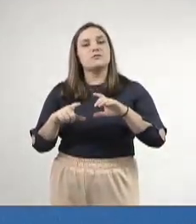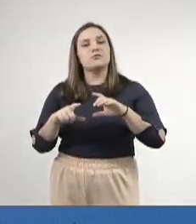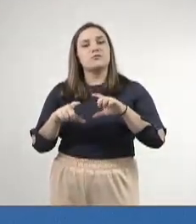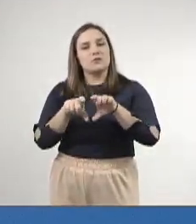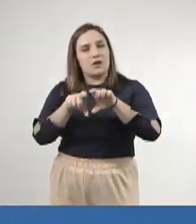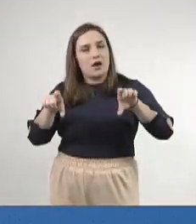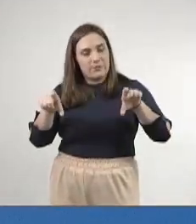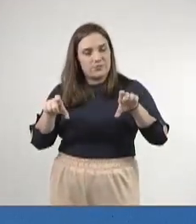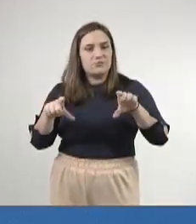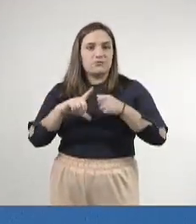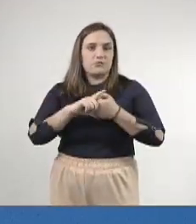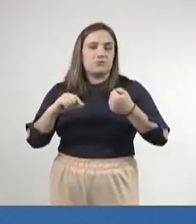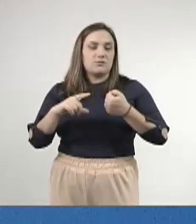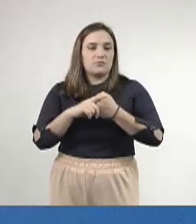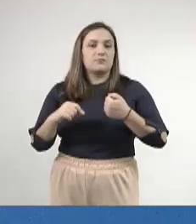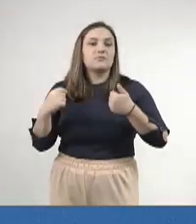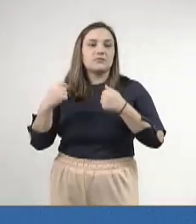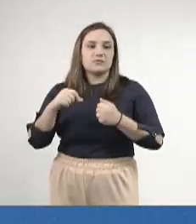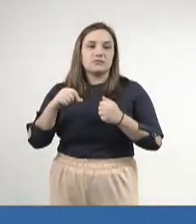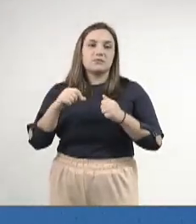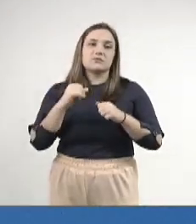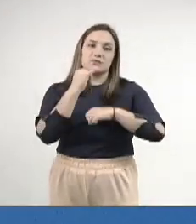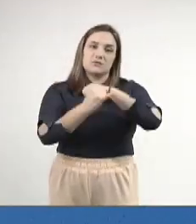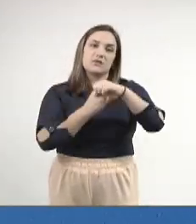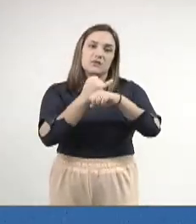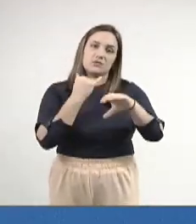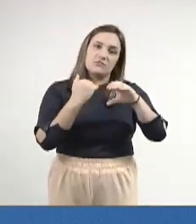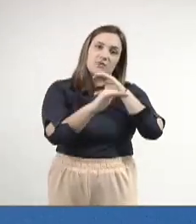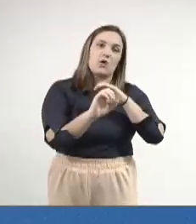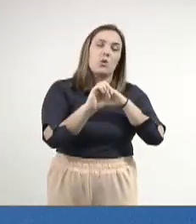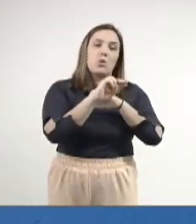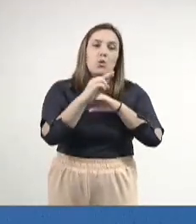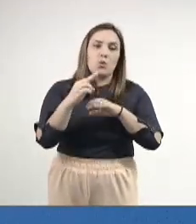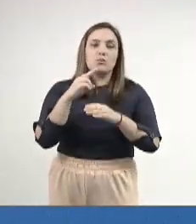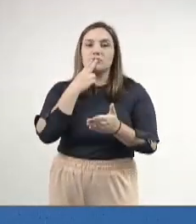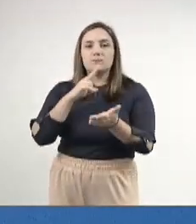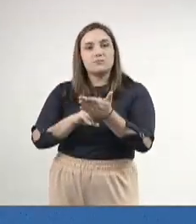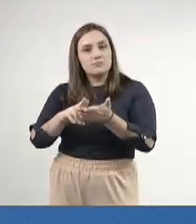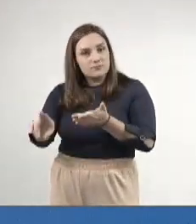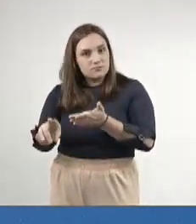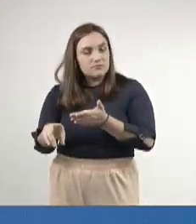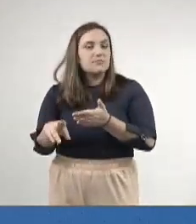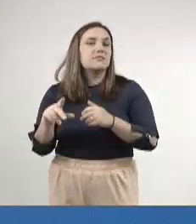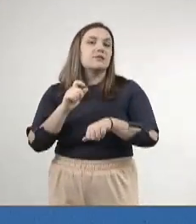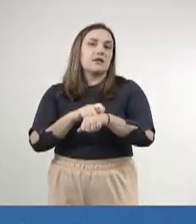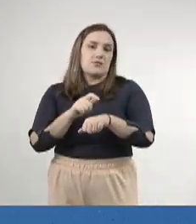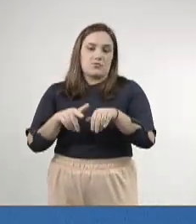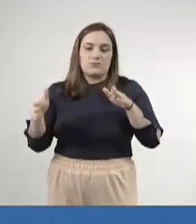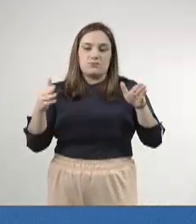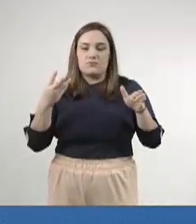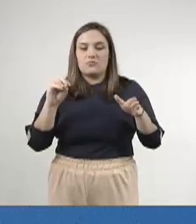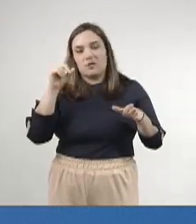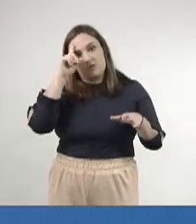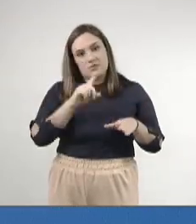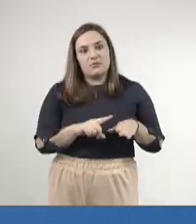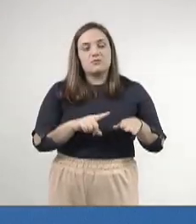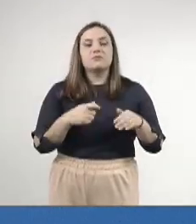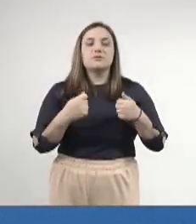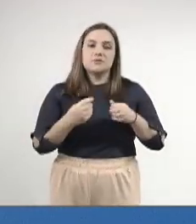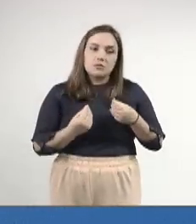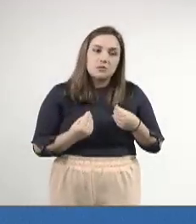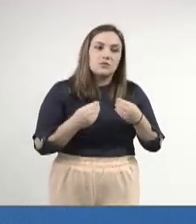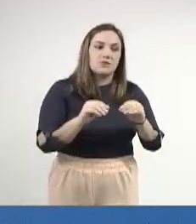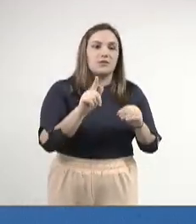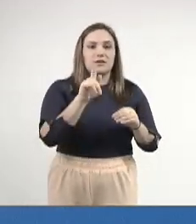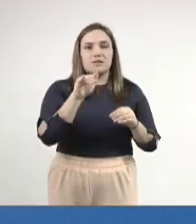por meio eletrônico ou impresso no prazo máximo de 30 dias, devendo também ser indicada expressamente no guia médico